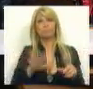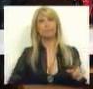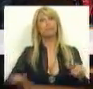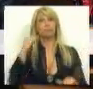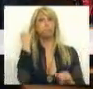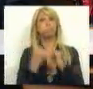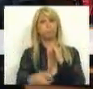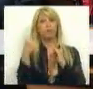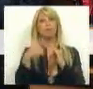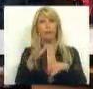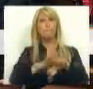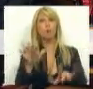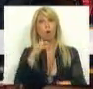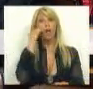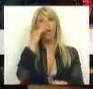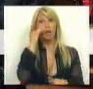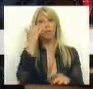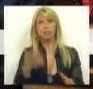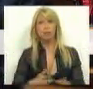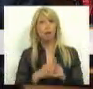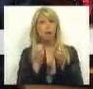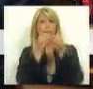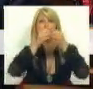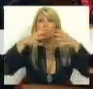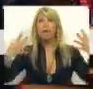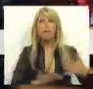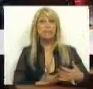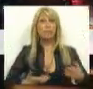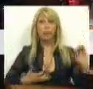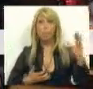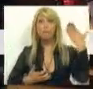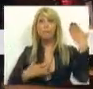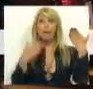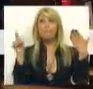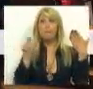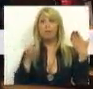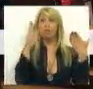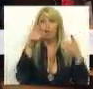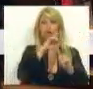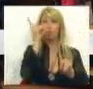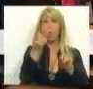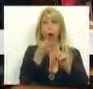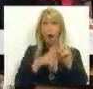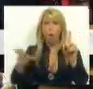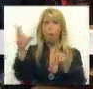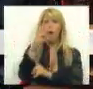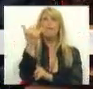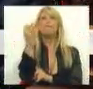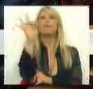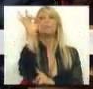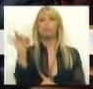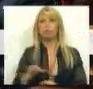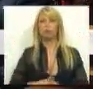e atingindo um pico de desemprego no primeiro trimestre deste ano de 20%. Mais de 30 mil